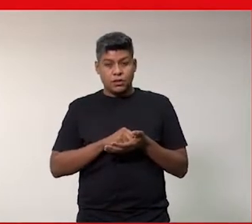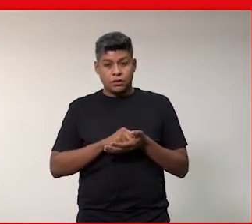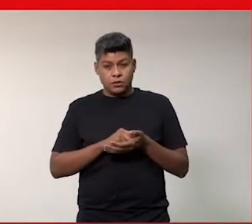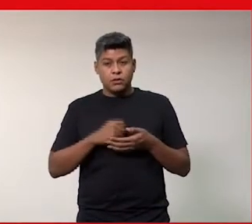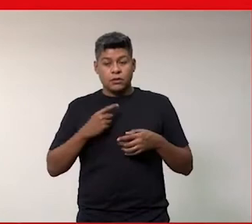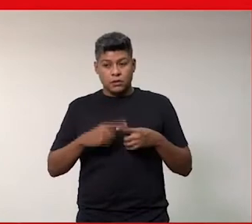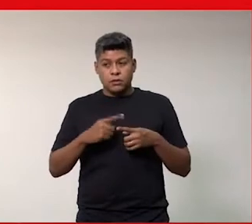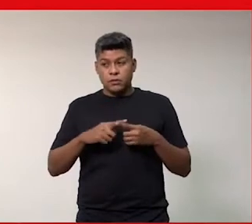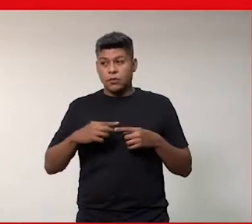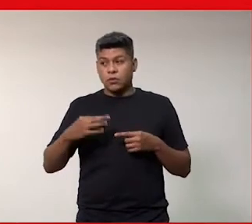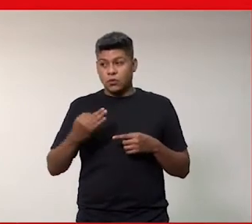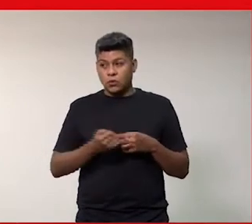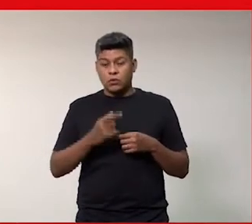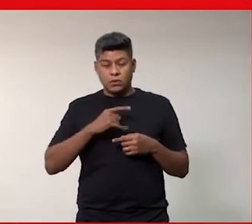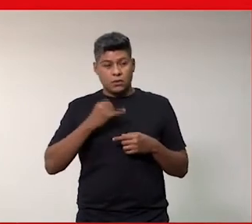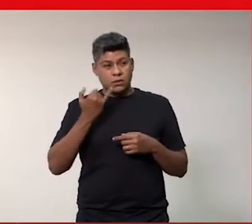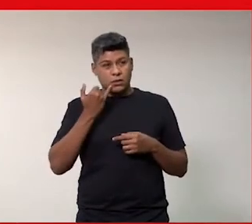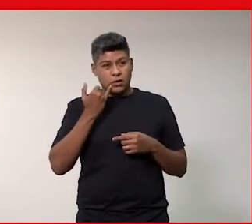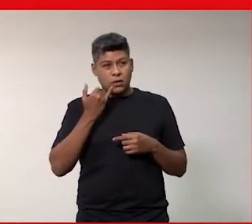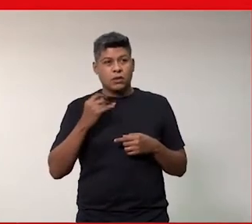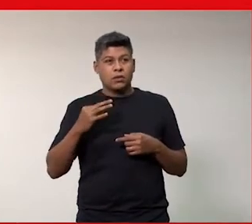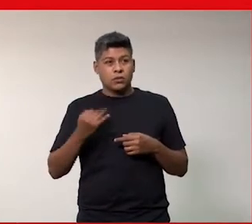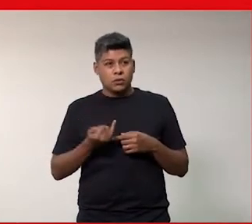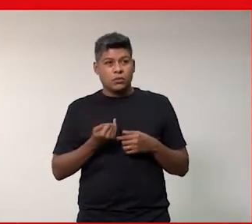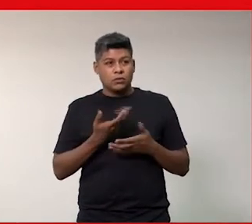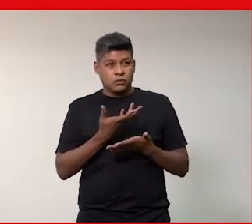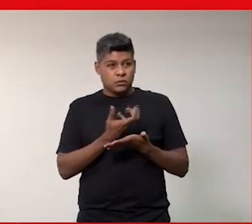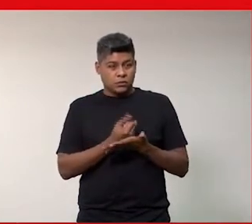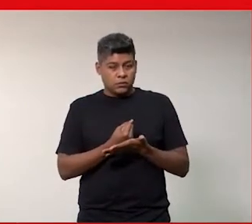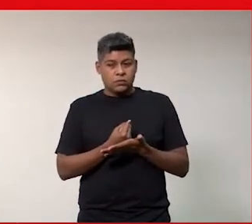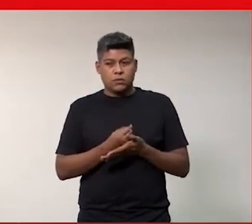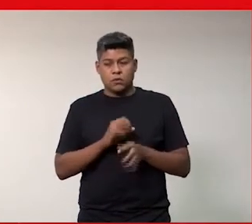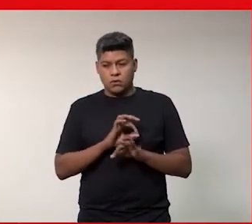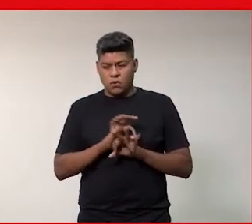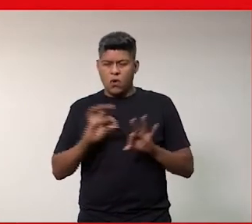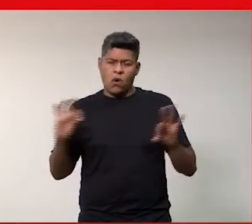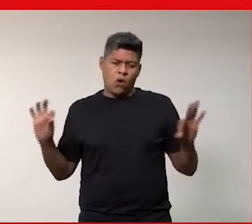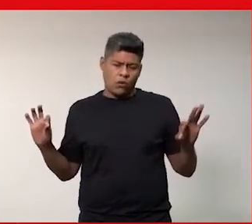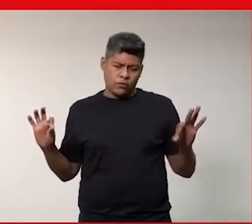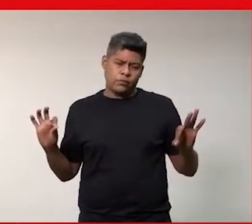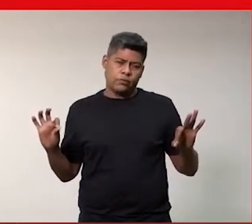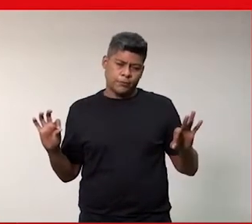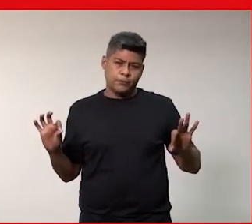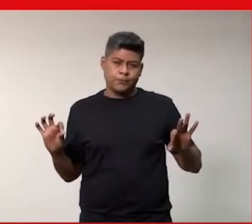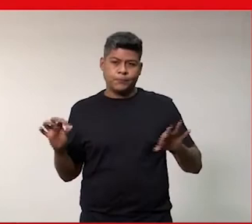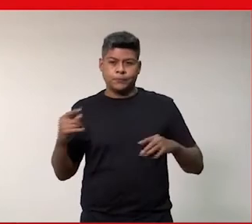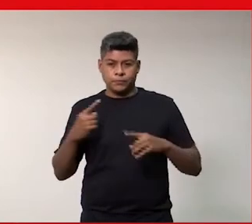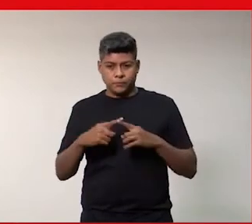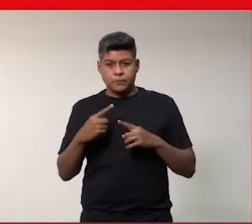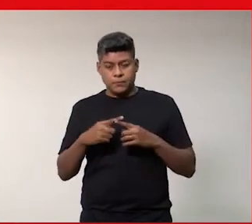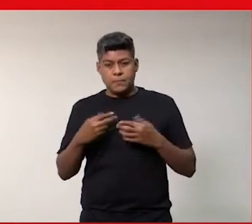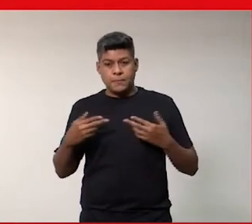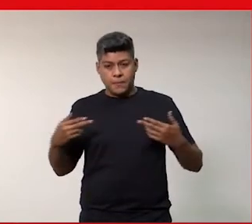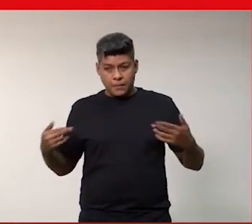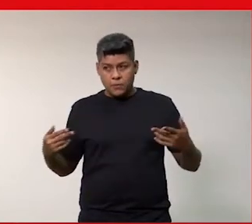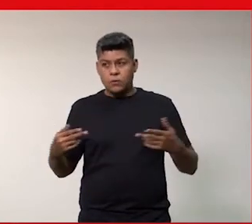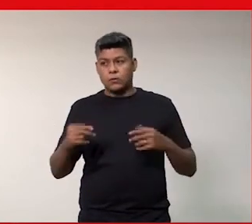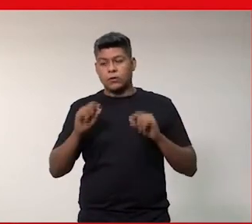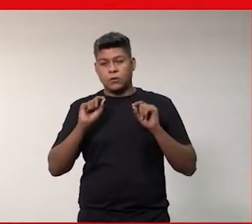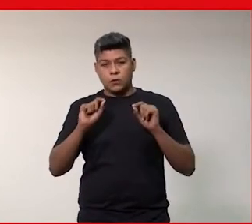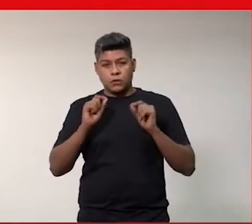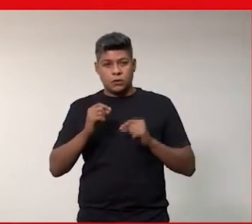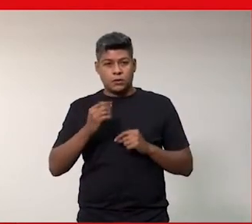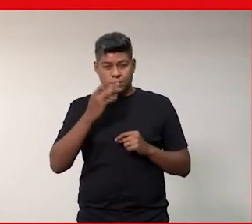acho essa coisa de todo mundo ter celular todo mundo poder gravar as coisas eu acho sensacional nesse aspecto porque essas coisas não vão ser mais